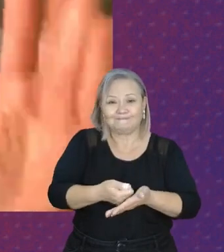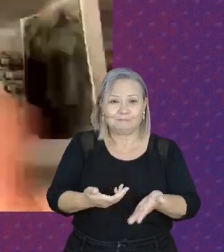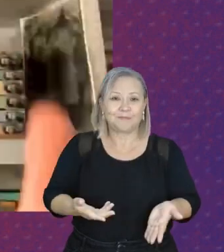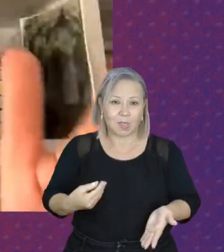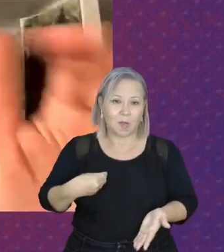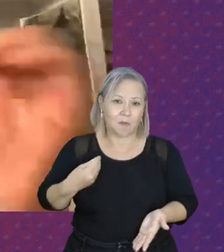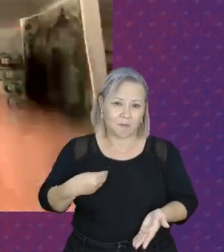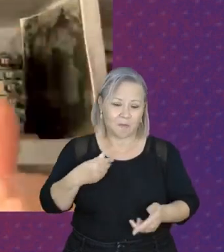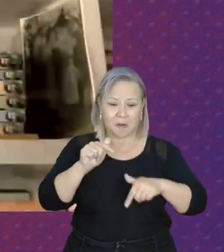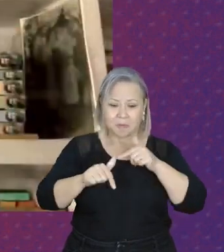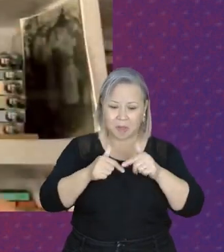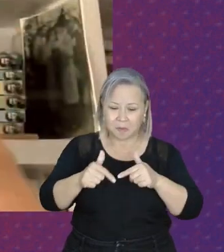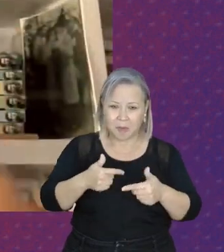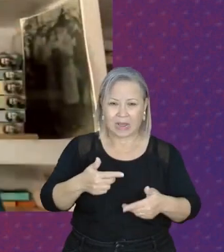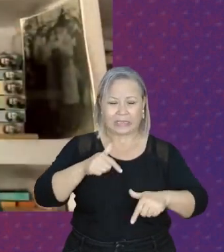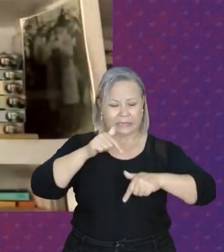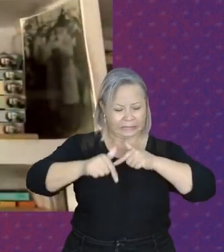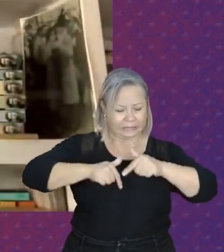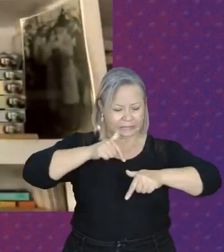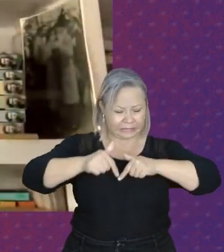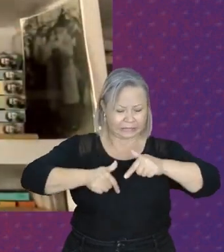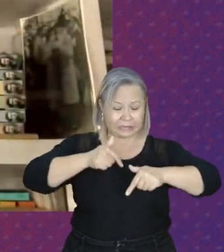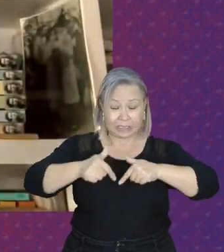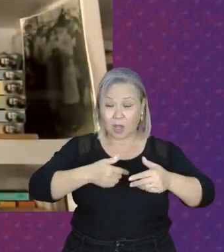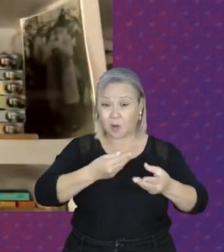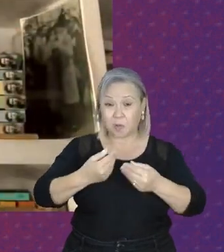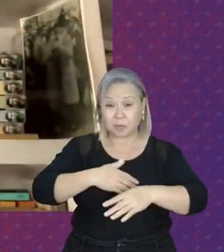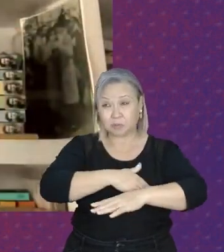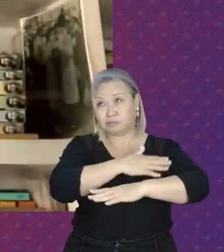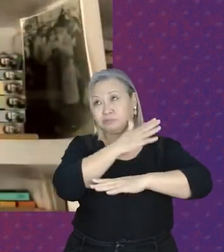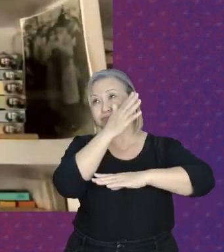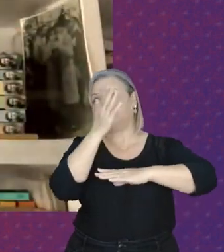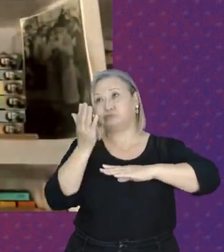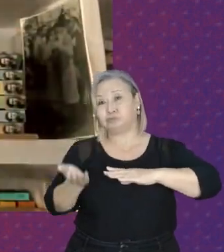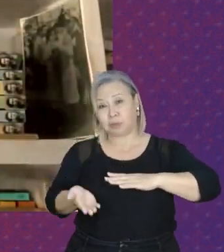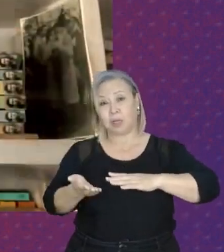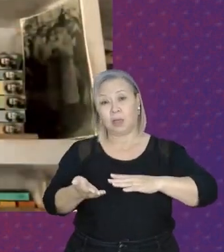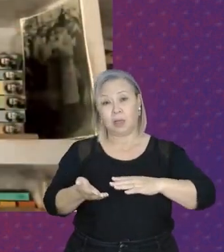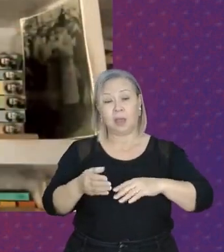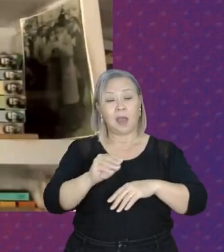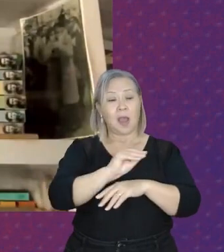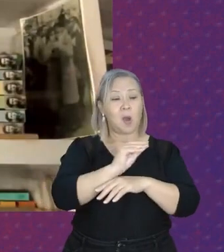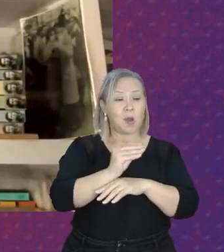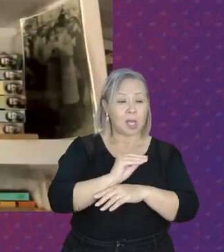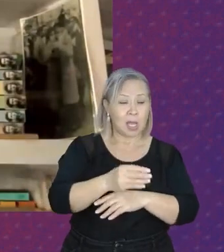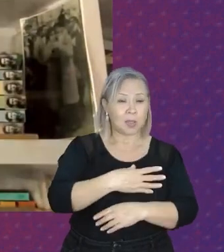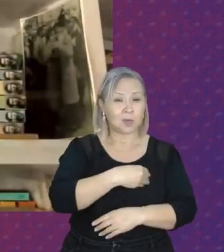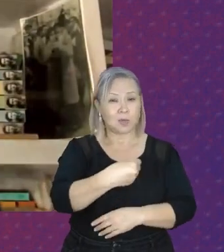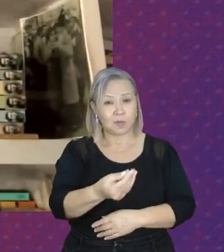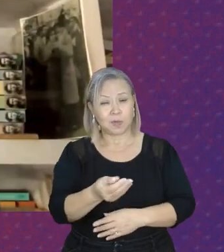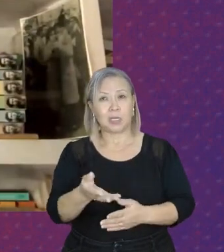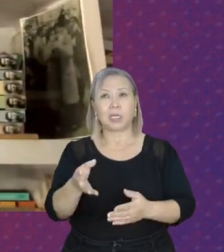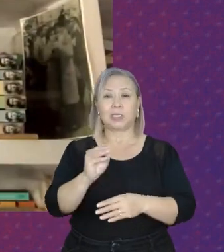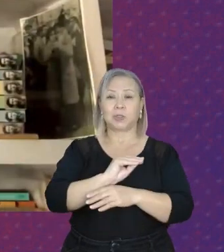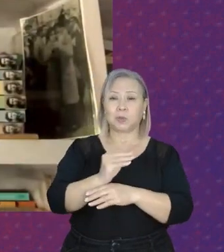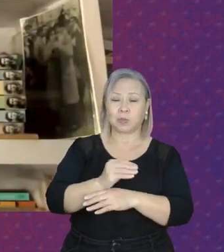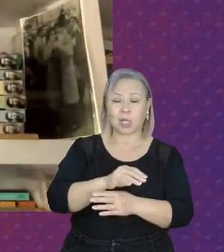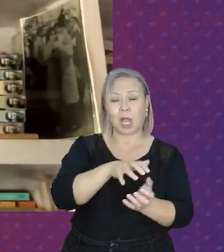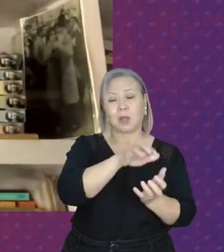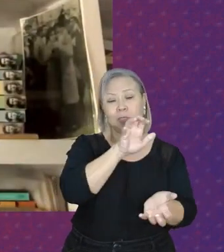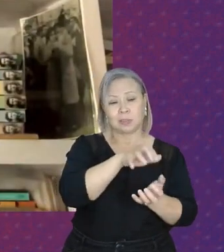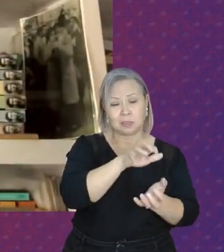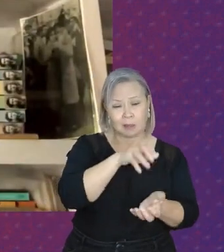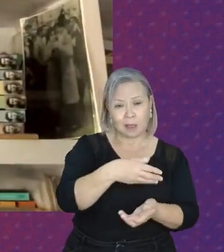O trabalho, a sobrecarga de trabalho, de cuidado com os filhos, de cuidado com os familiares, de cuidado com os idosos, dos